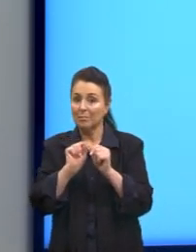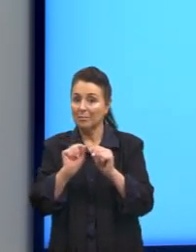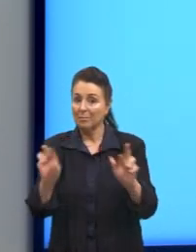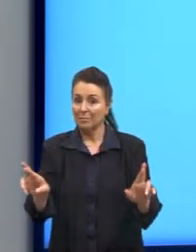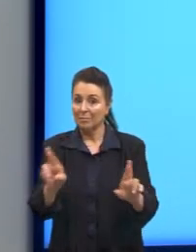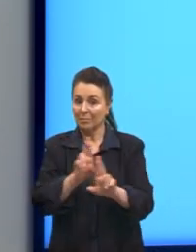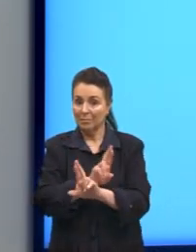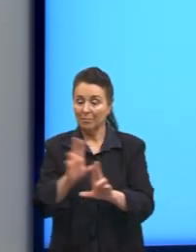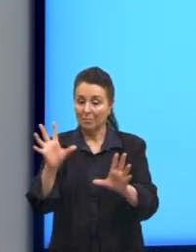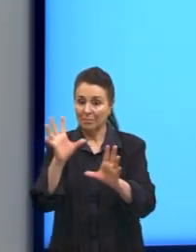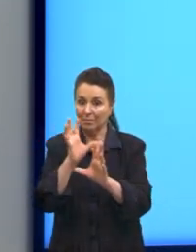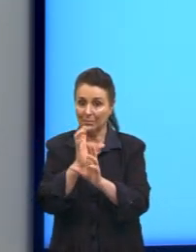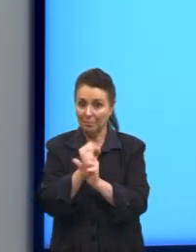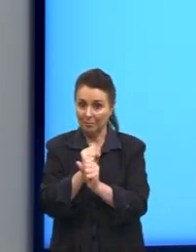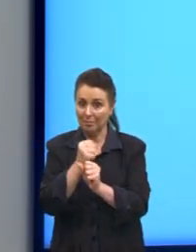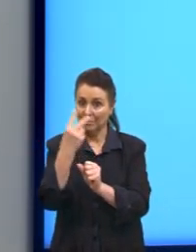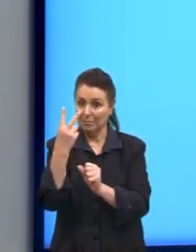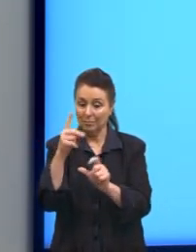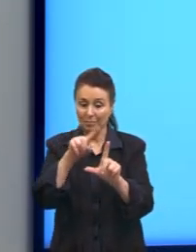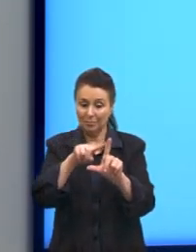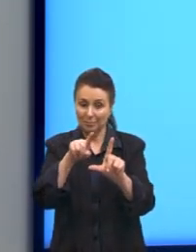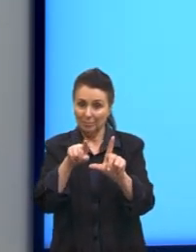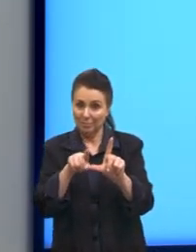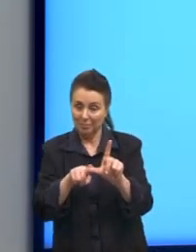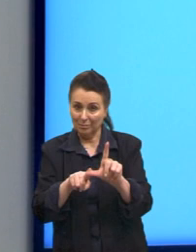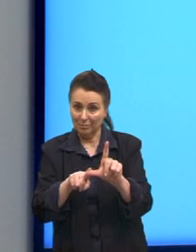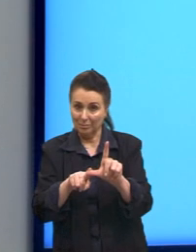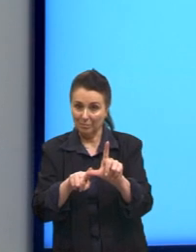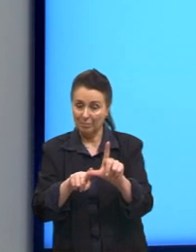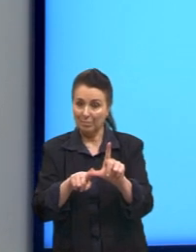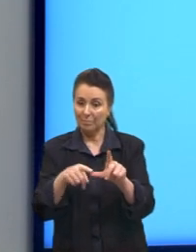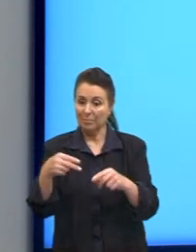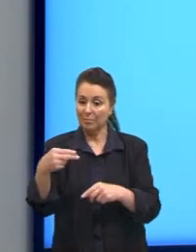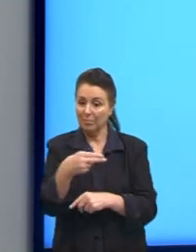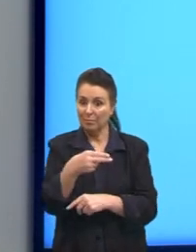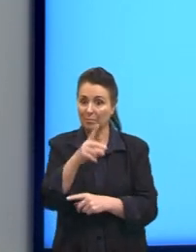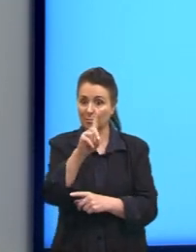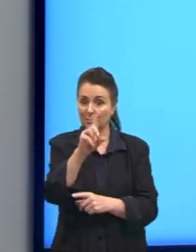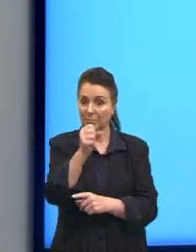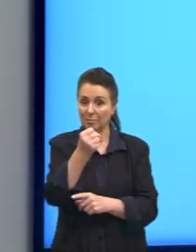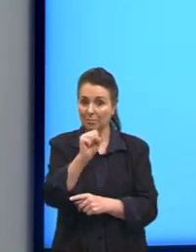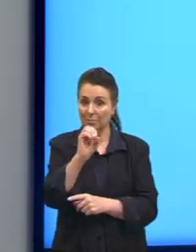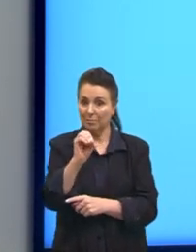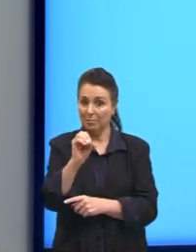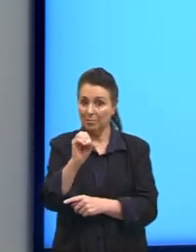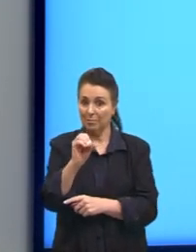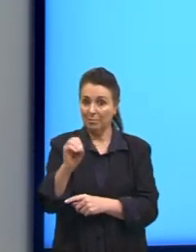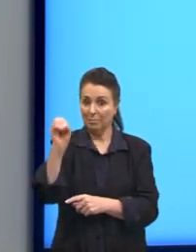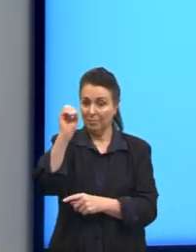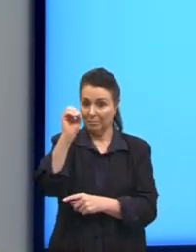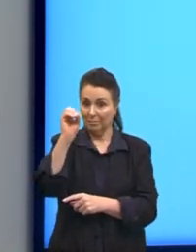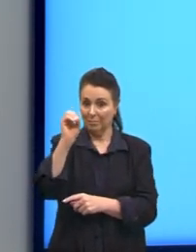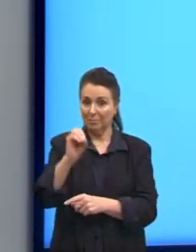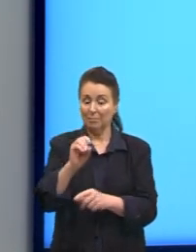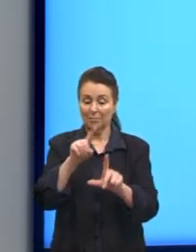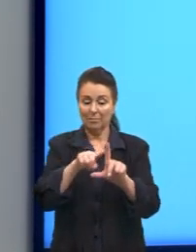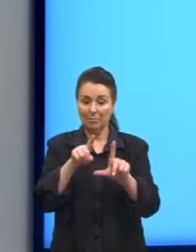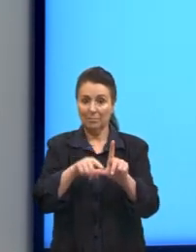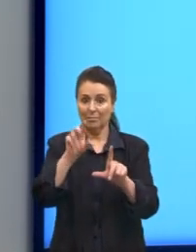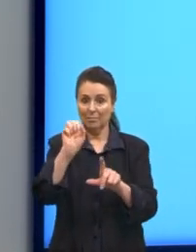A soma desses dois ângulos resulta em 180. Então, a gente diz que são ângulos suplementares.